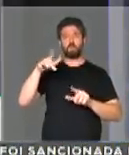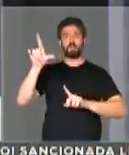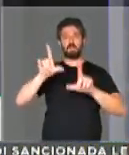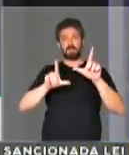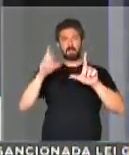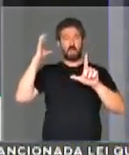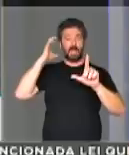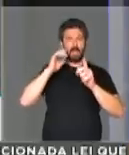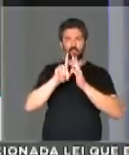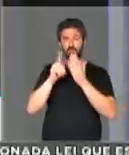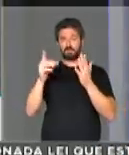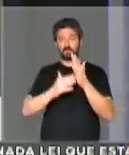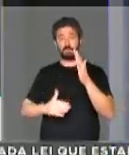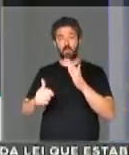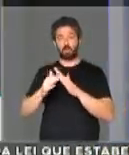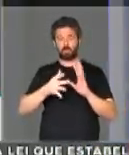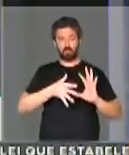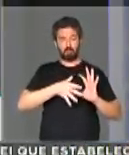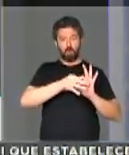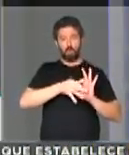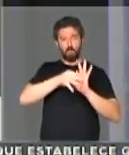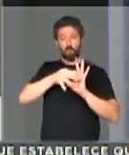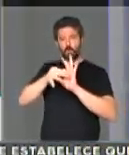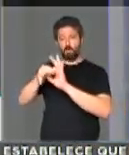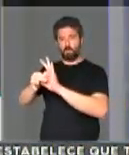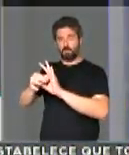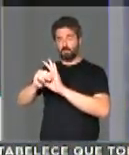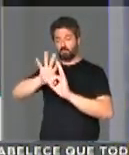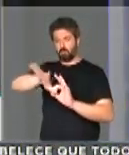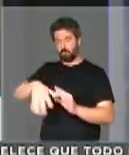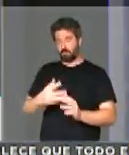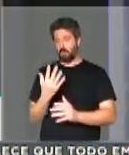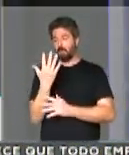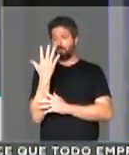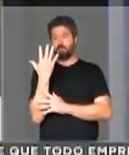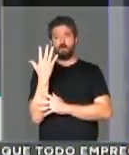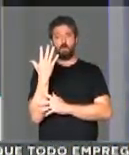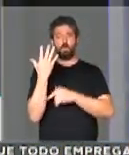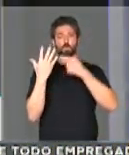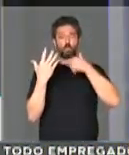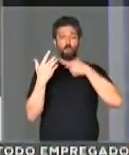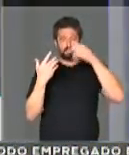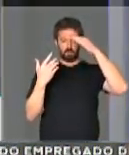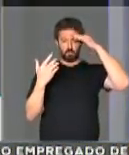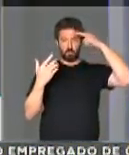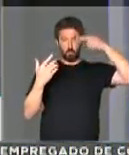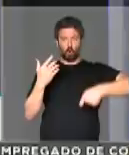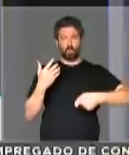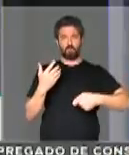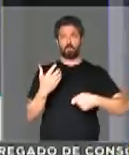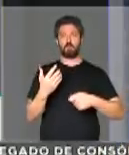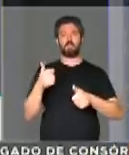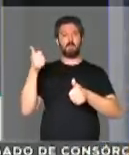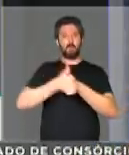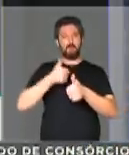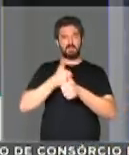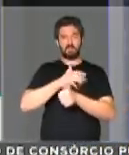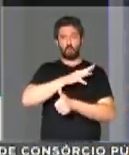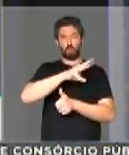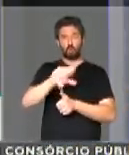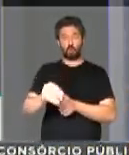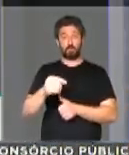Estado da Paraíba estivessem ali entrelaçados e sobre o domínio de uma mão de ferro, de um grande ditador, sobretudo perseguidor.